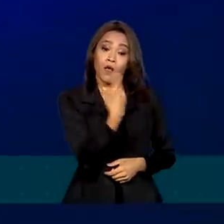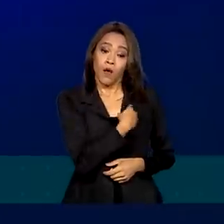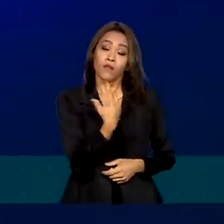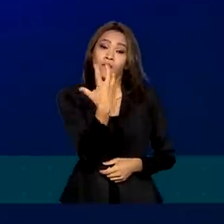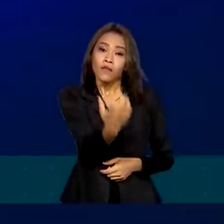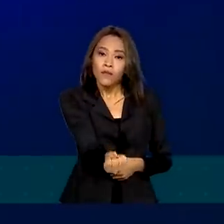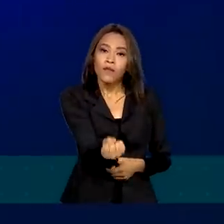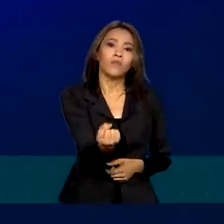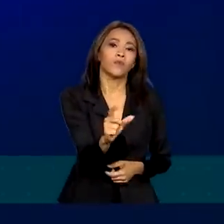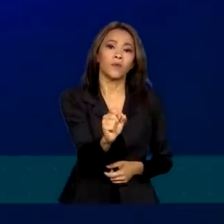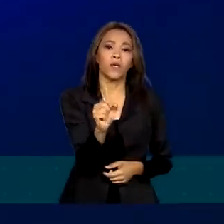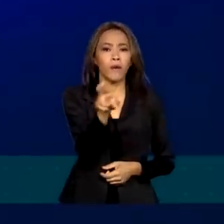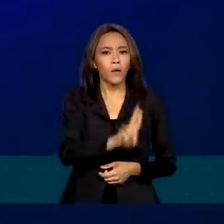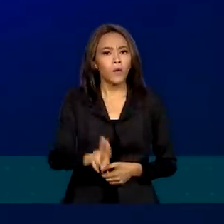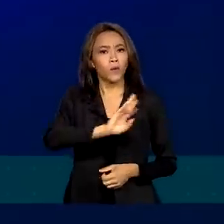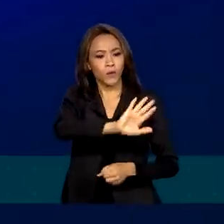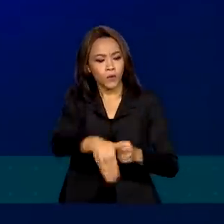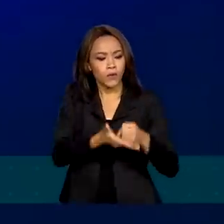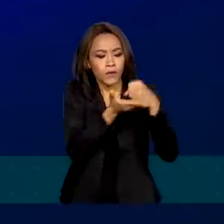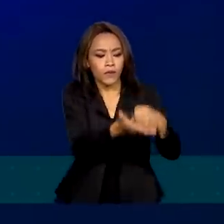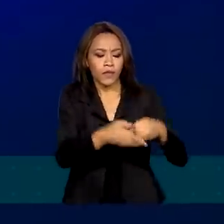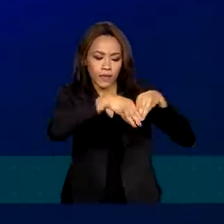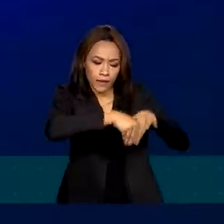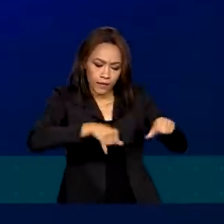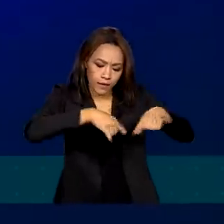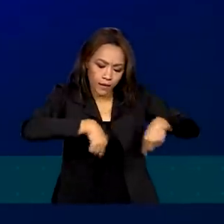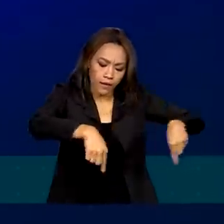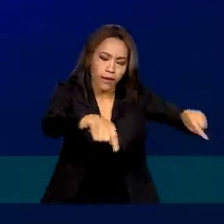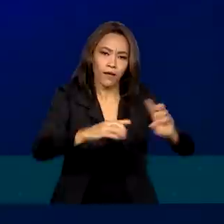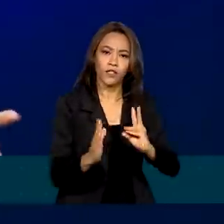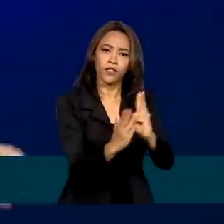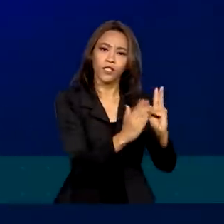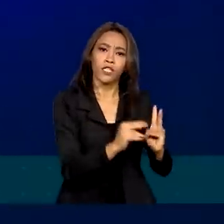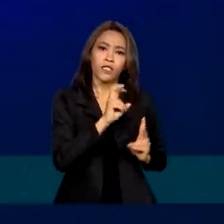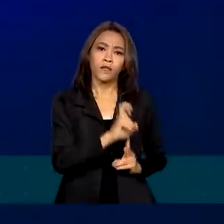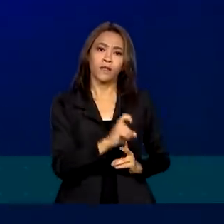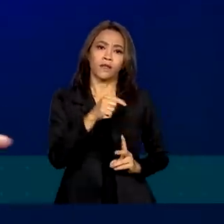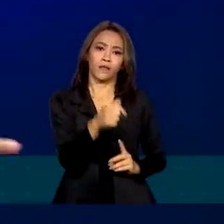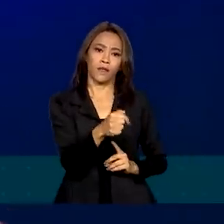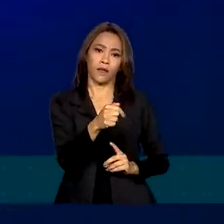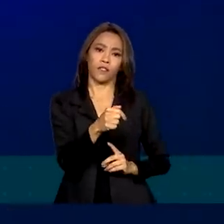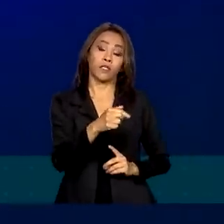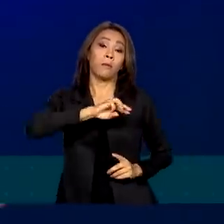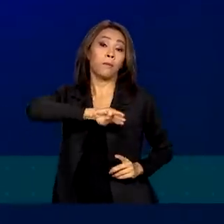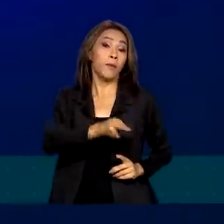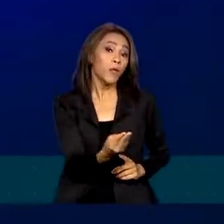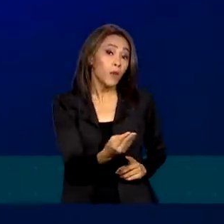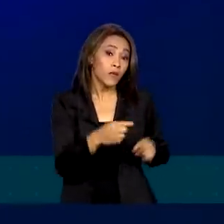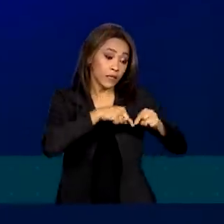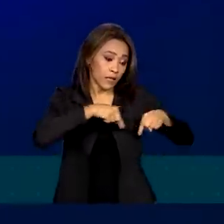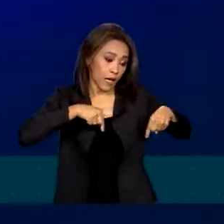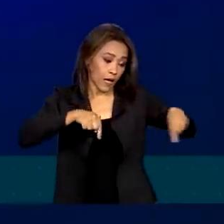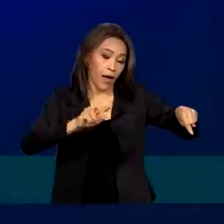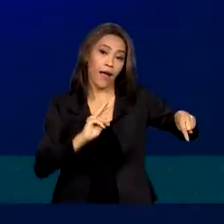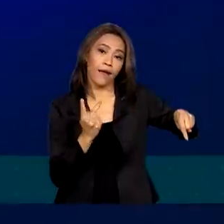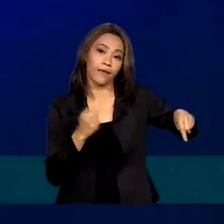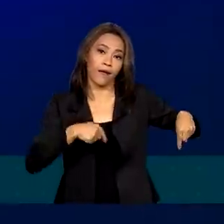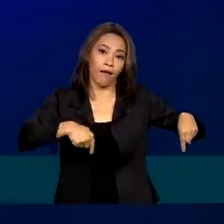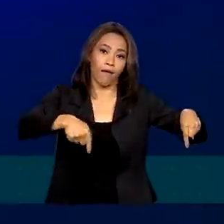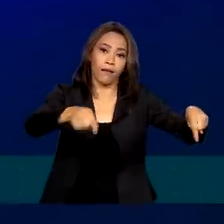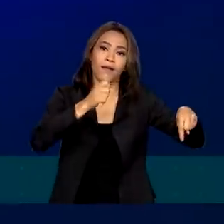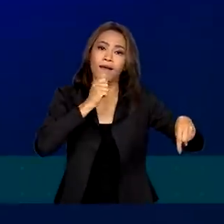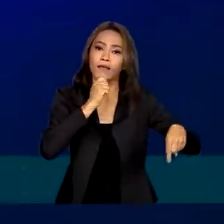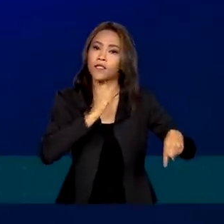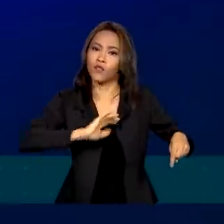para uso sustentável em terras indígenas, 50 mil e 7 milhões de hectares de floresta que ainda não foi